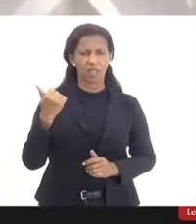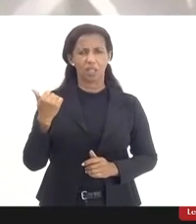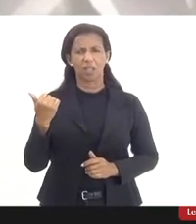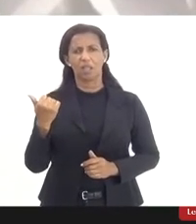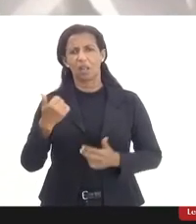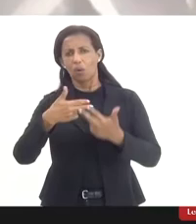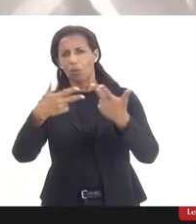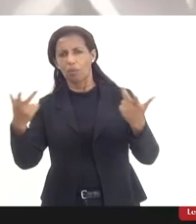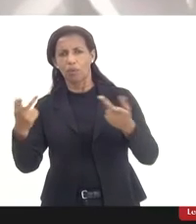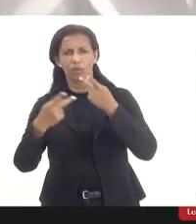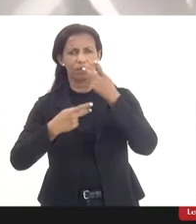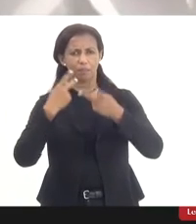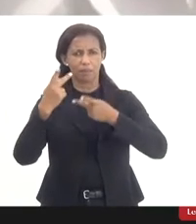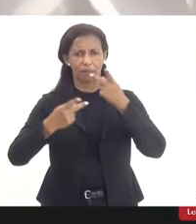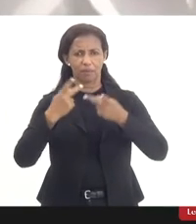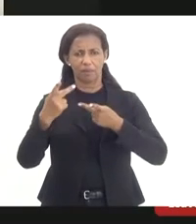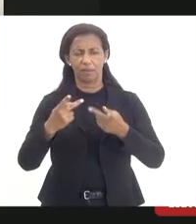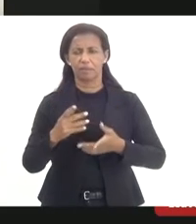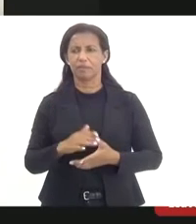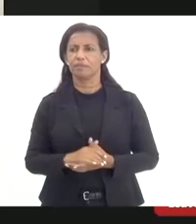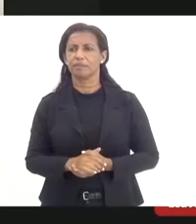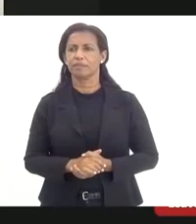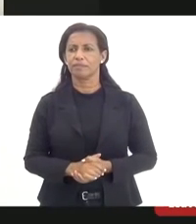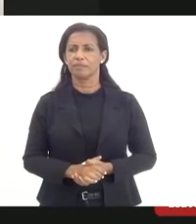doutora Andréia também. Doutor Carlos Eduardo.